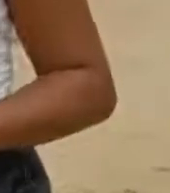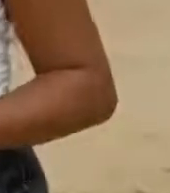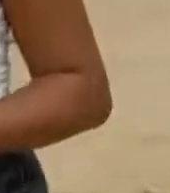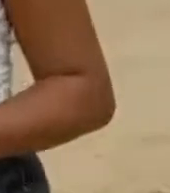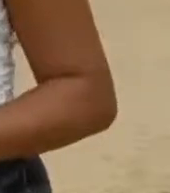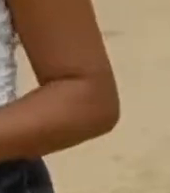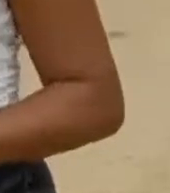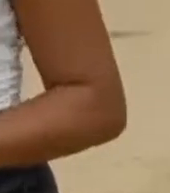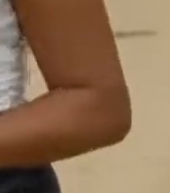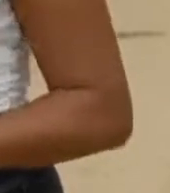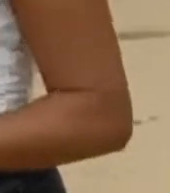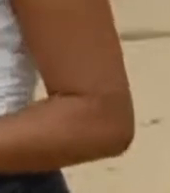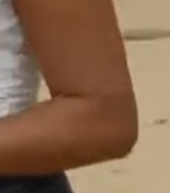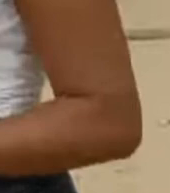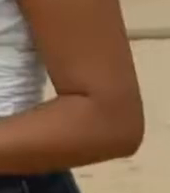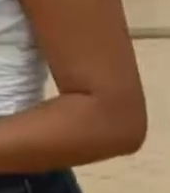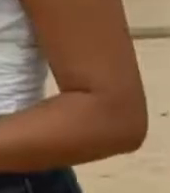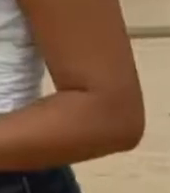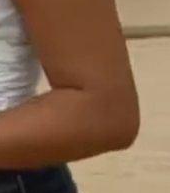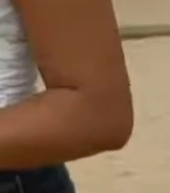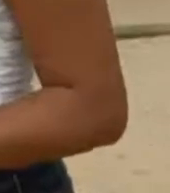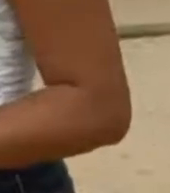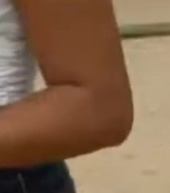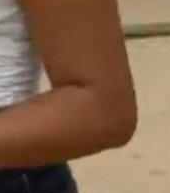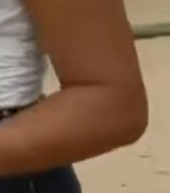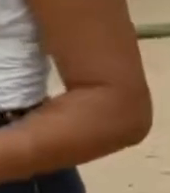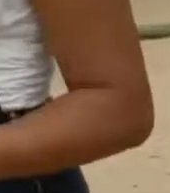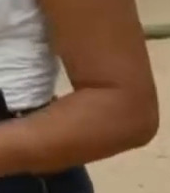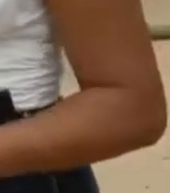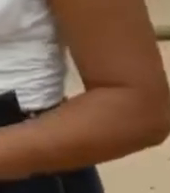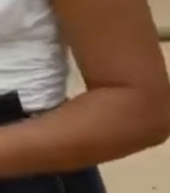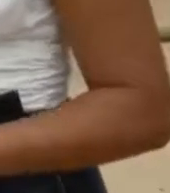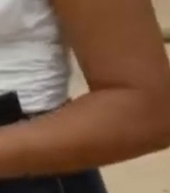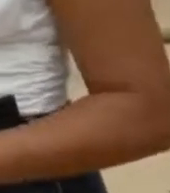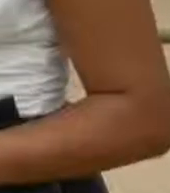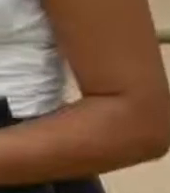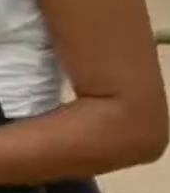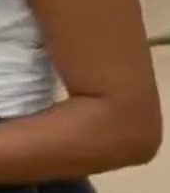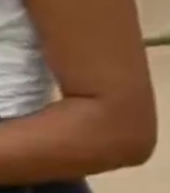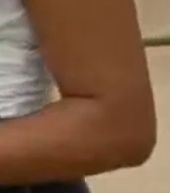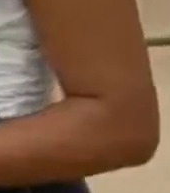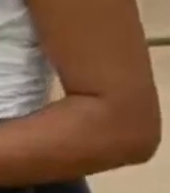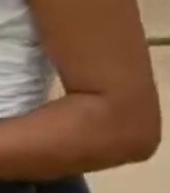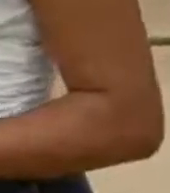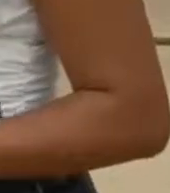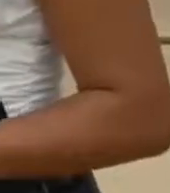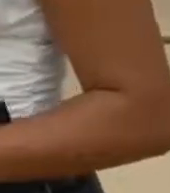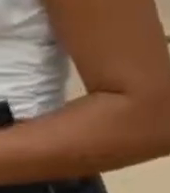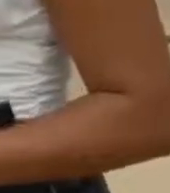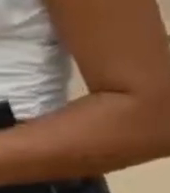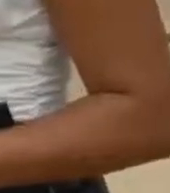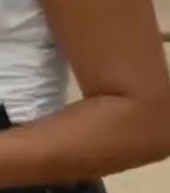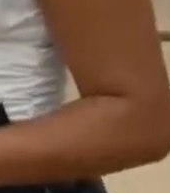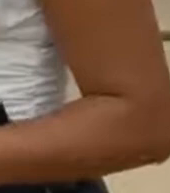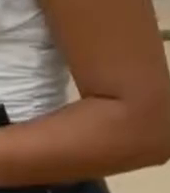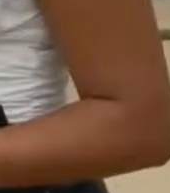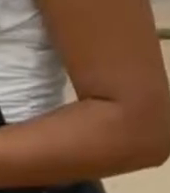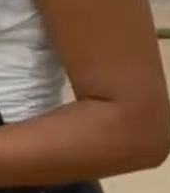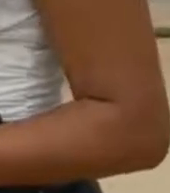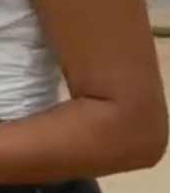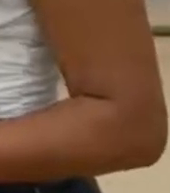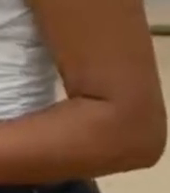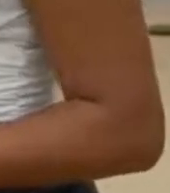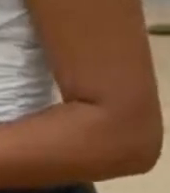pesca artesanal. Bem lembrou, Mayara, não é usado aquele sonar, esses equipamentos tecnológicos, até imagem de satélite, eles usam, essa